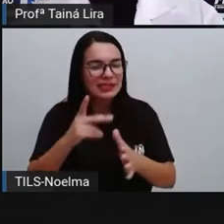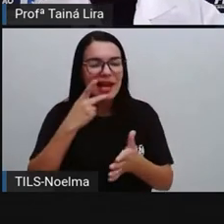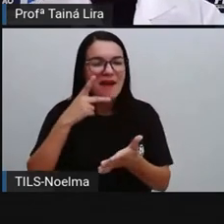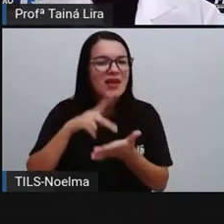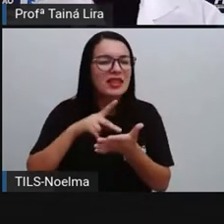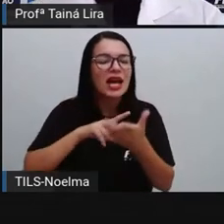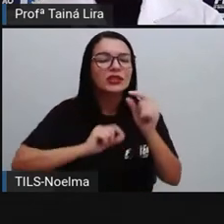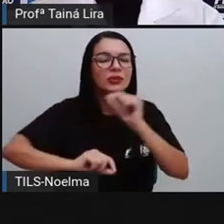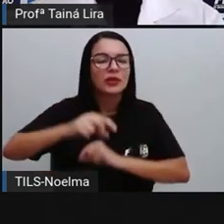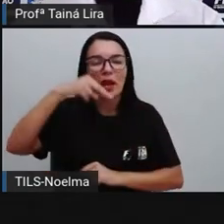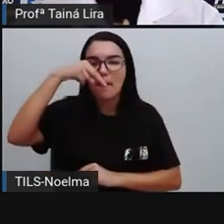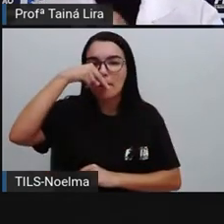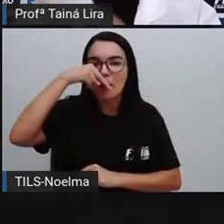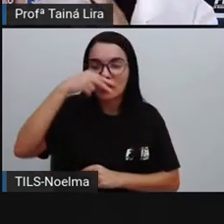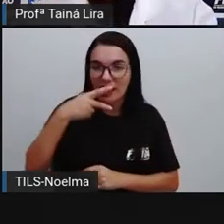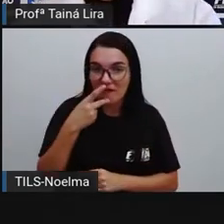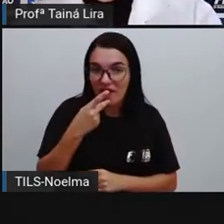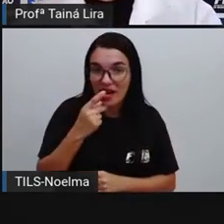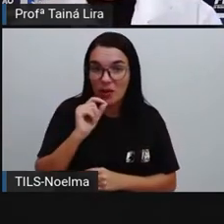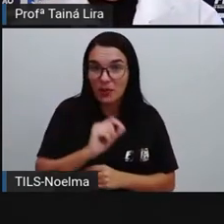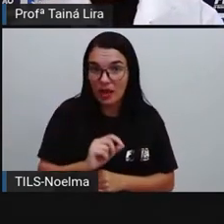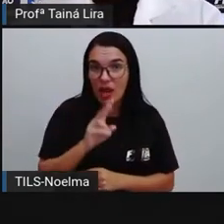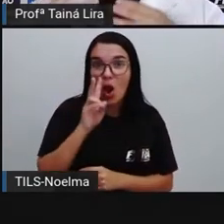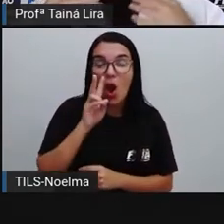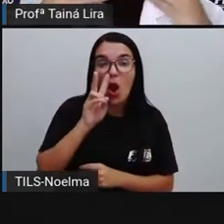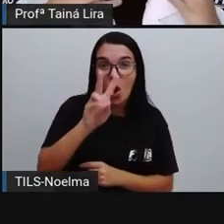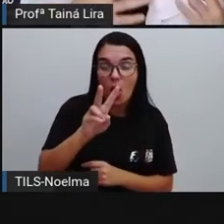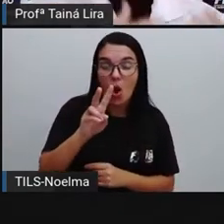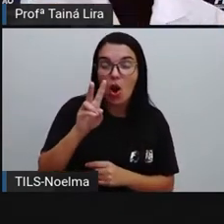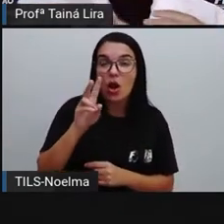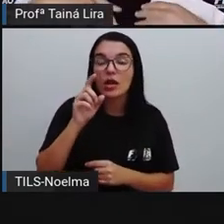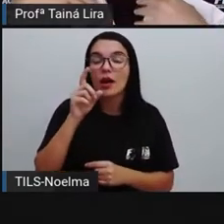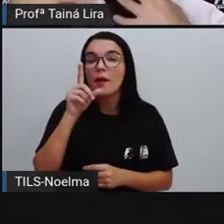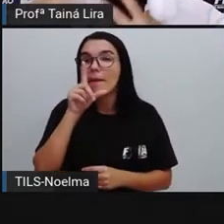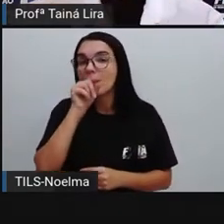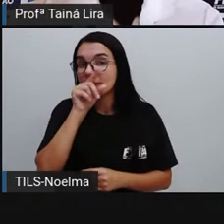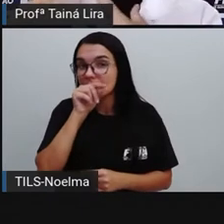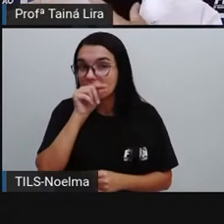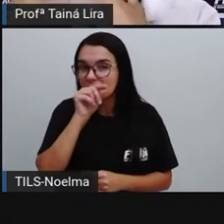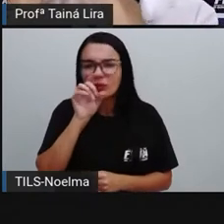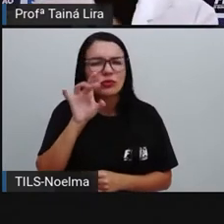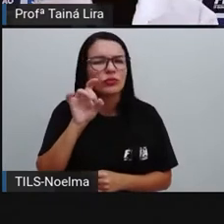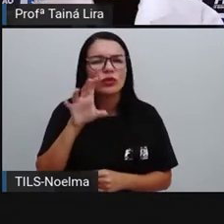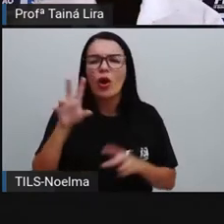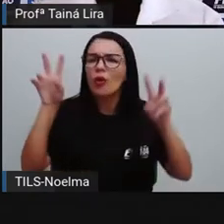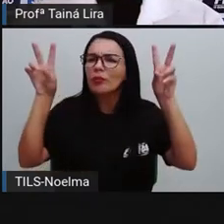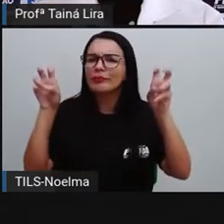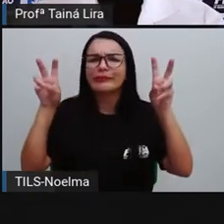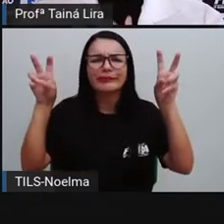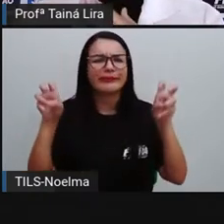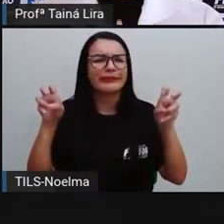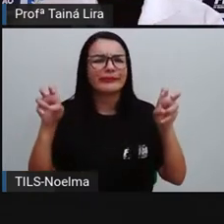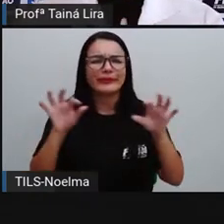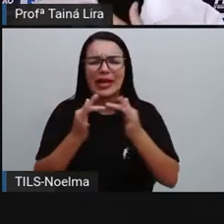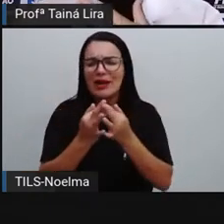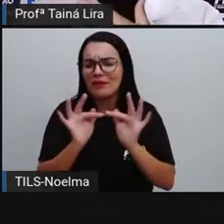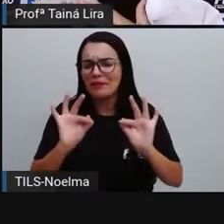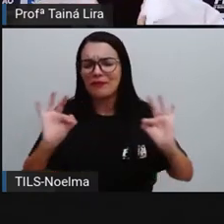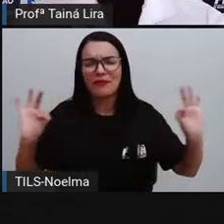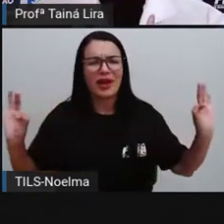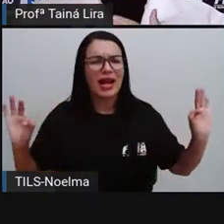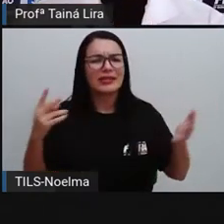Mônica fala essa expressão, olha o passarinho, é uma expressão que geralmente as pessoas usam, né? Quando vai bater